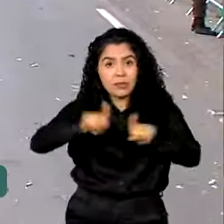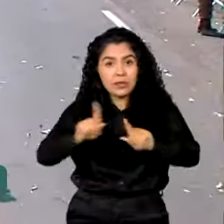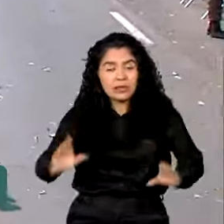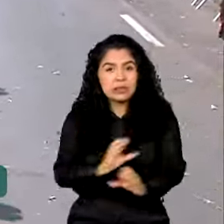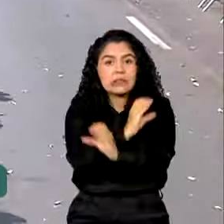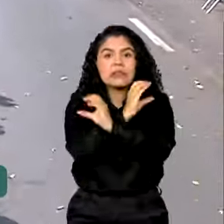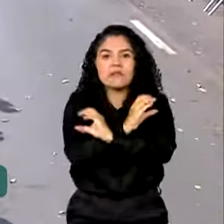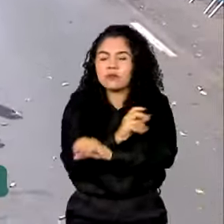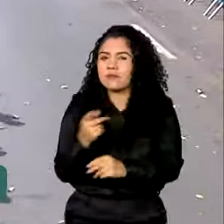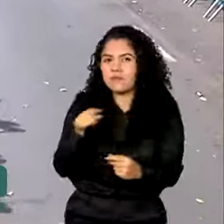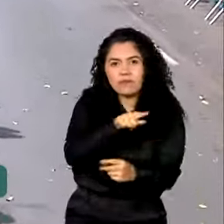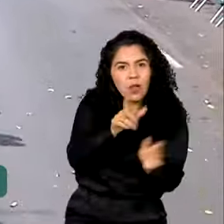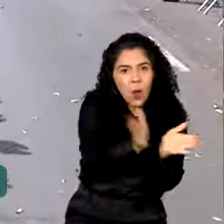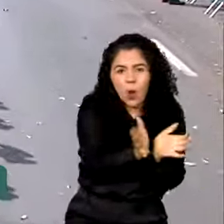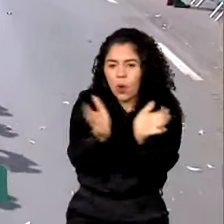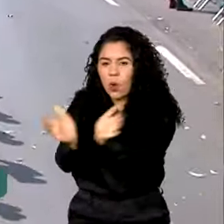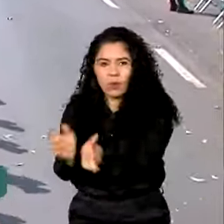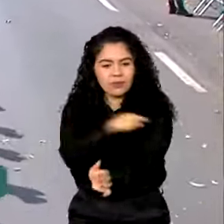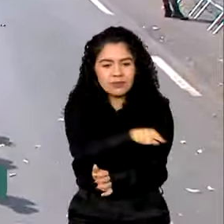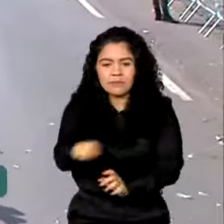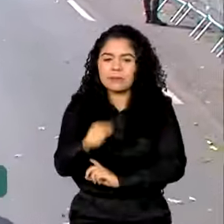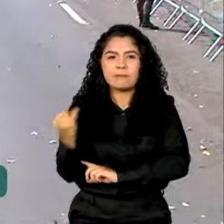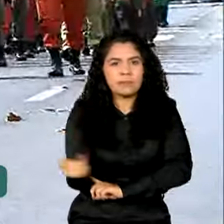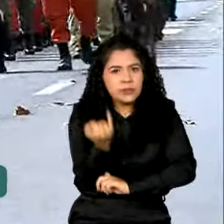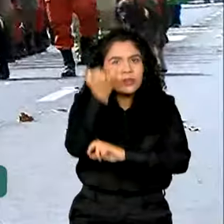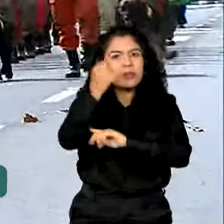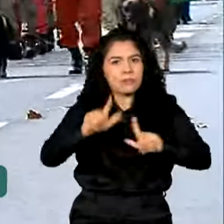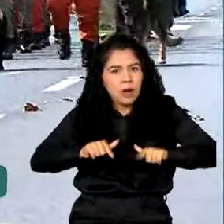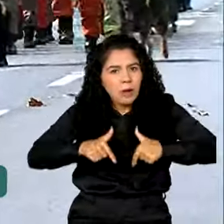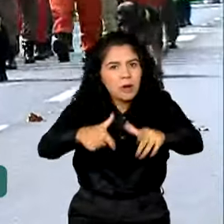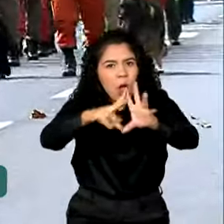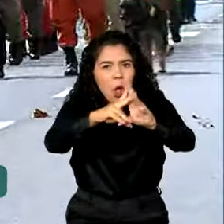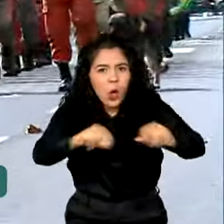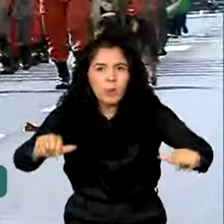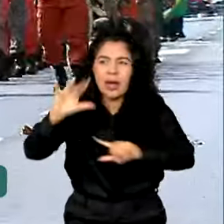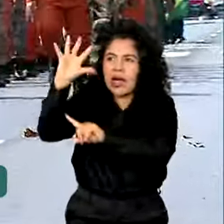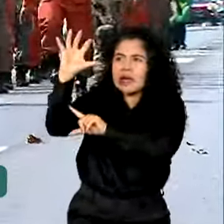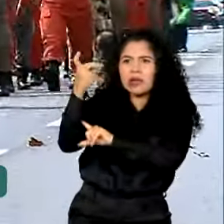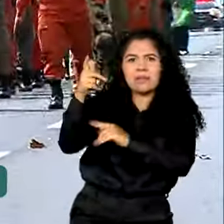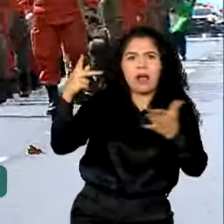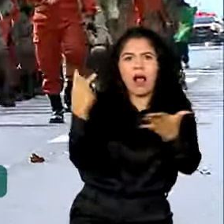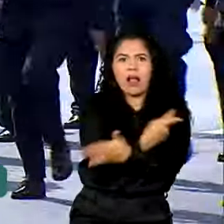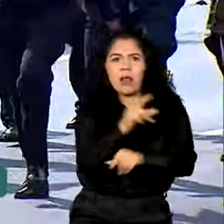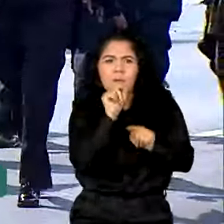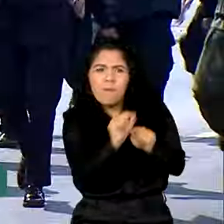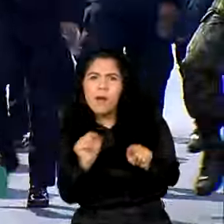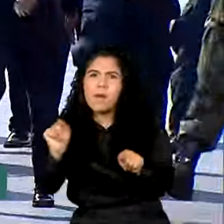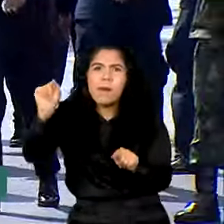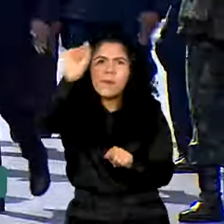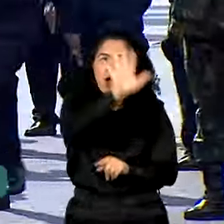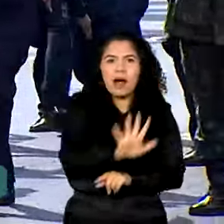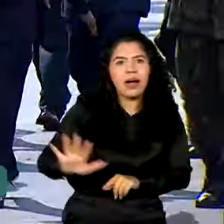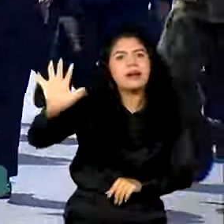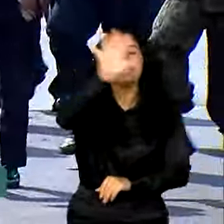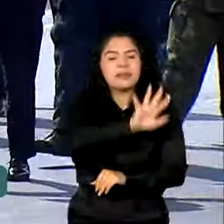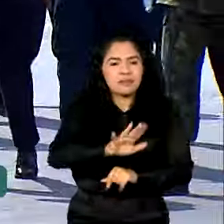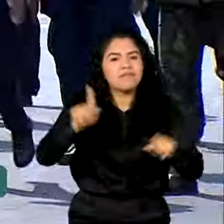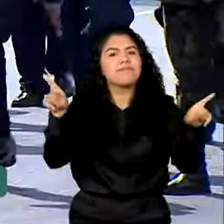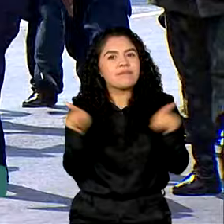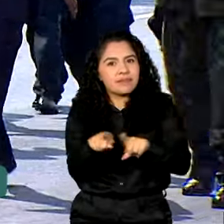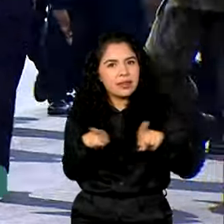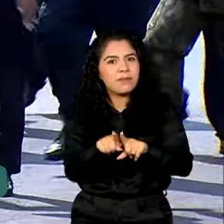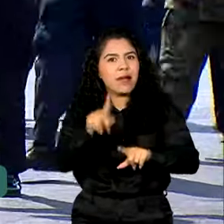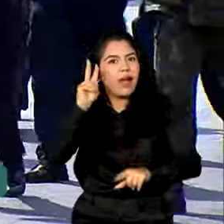importantes no combate aos efeitos dos desastres climáticos em diversas partes do país, também foram lembrados